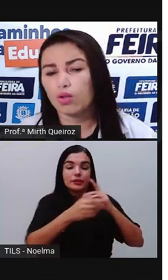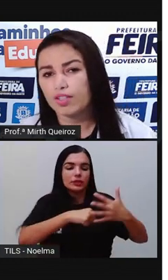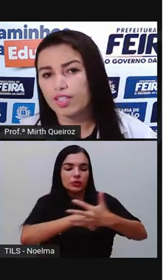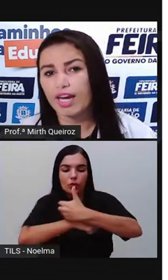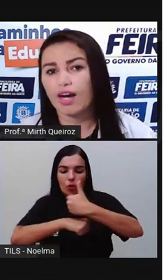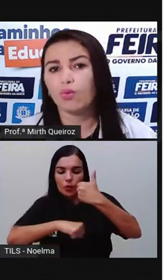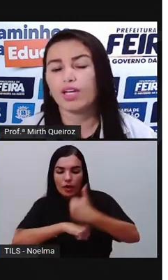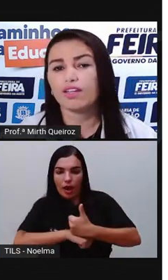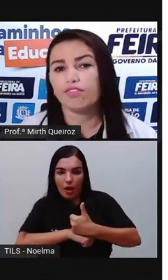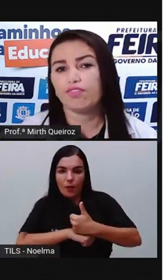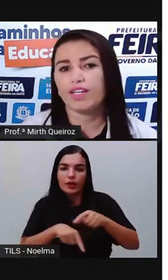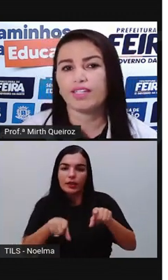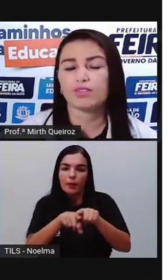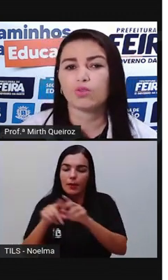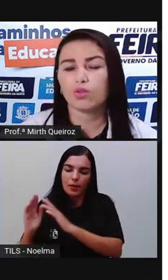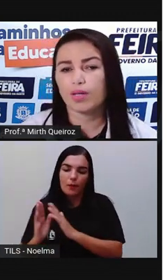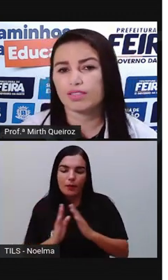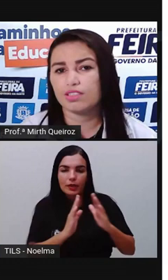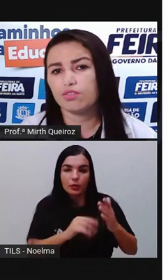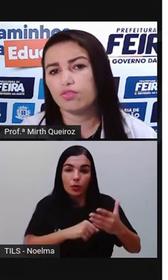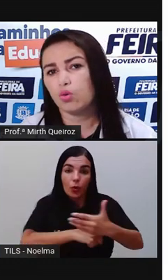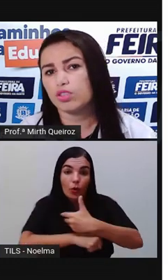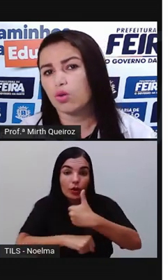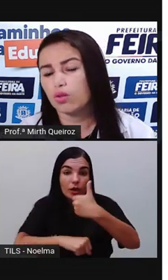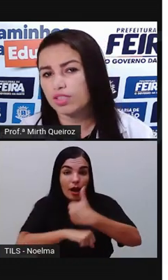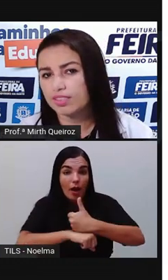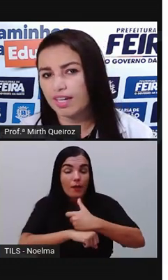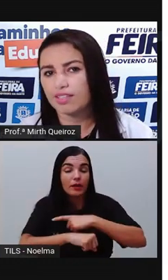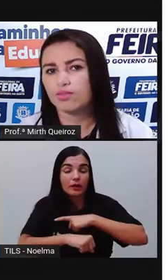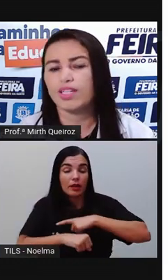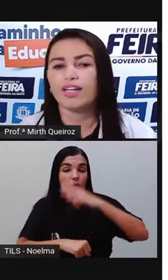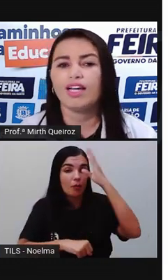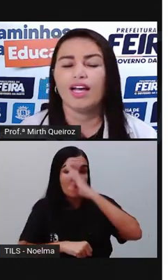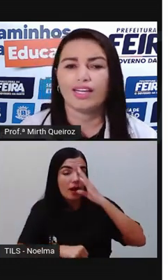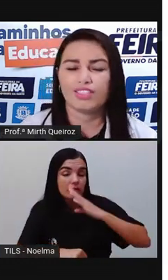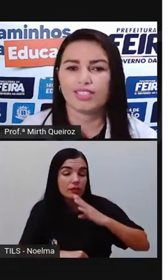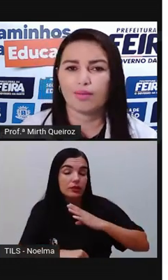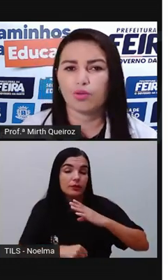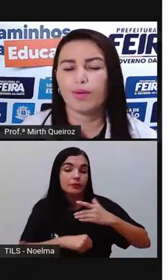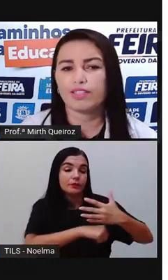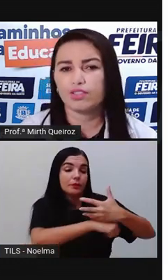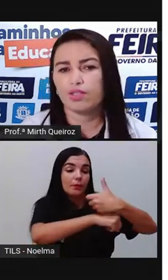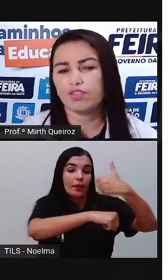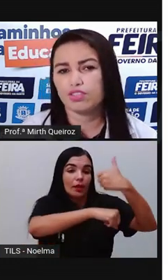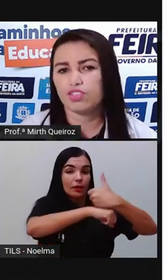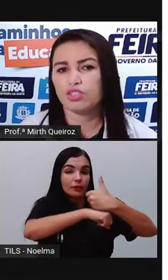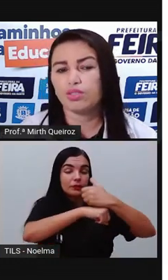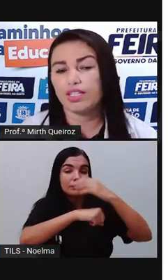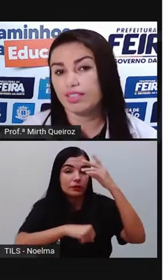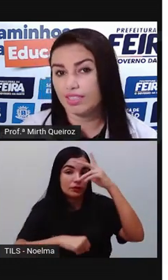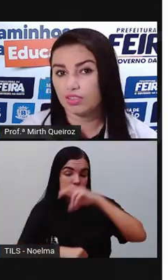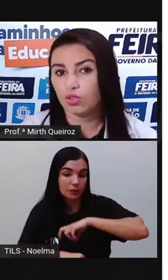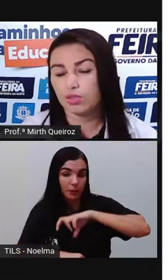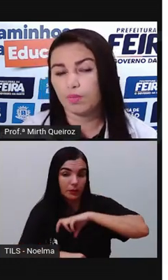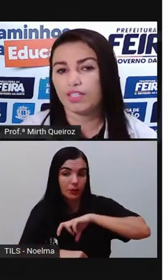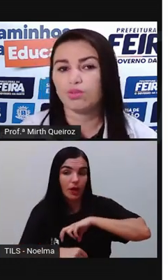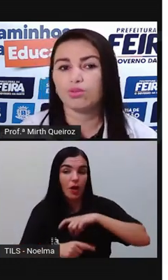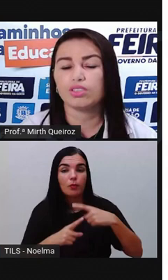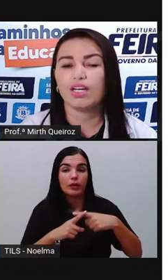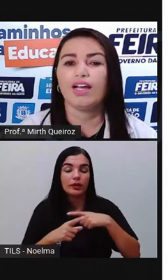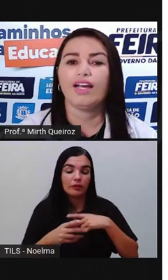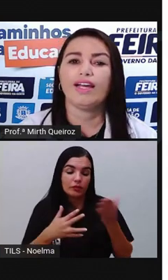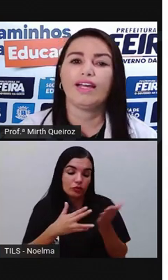período colonial, o que fez com que o Brasil fosse colonizado, né? A gente sabe que o Brasil foi dividido nesses dois